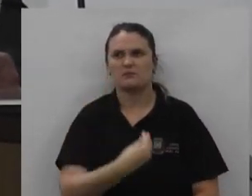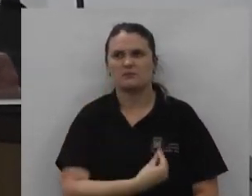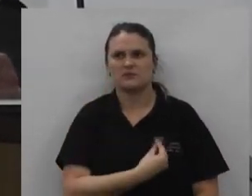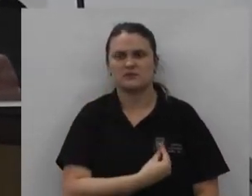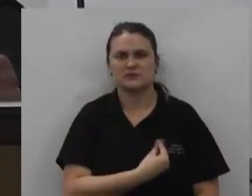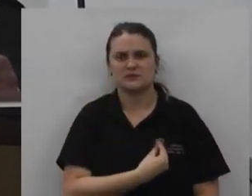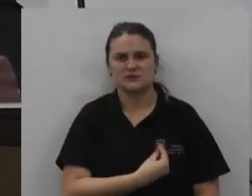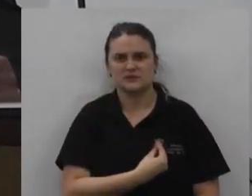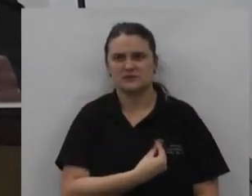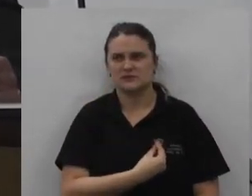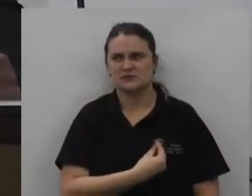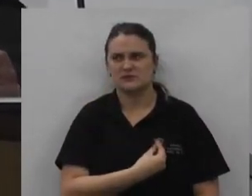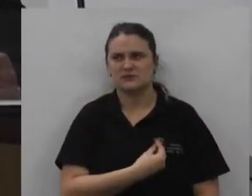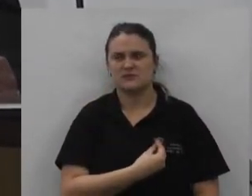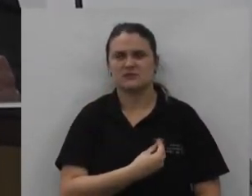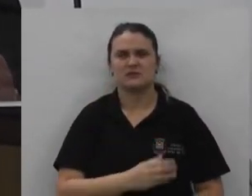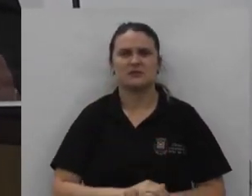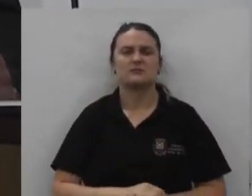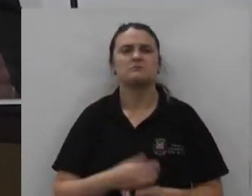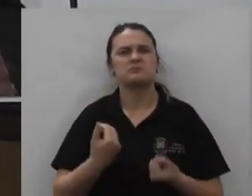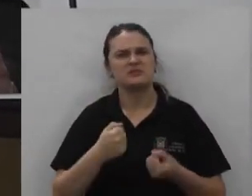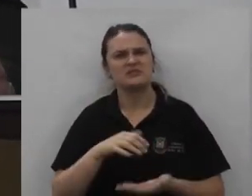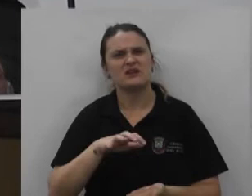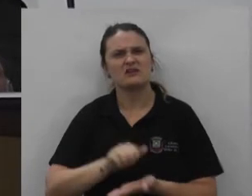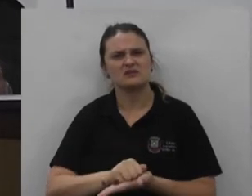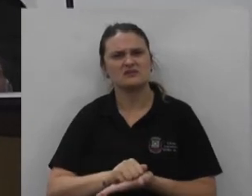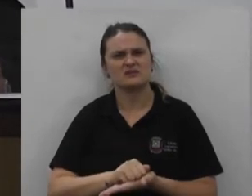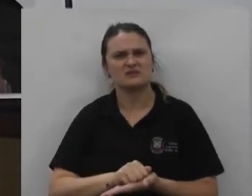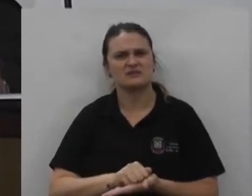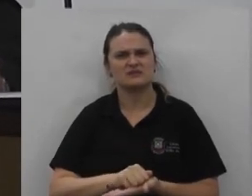vocês e é necessário que se registre principalmente